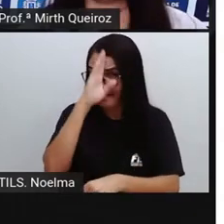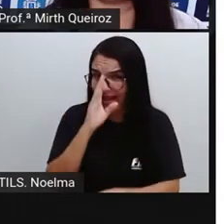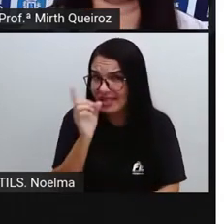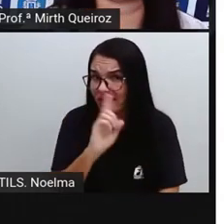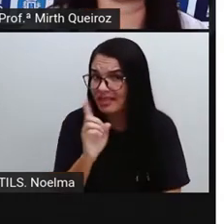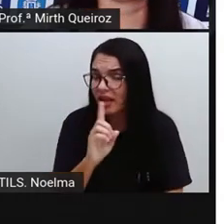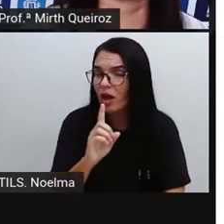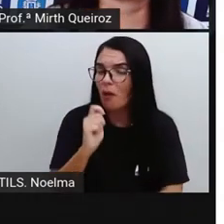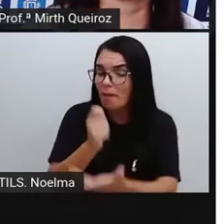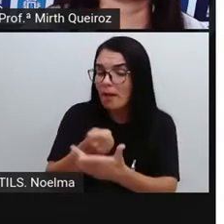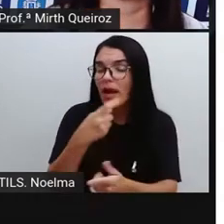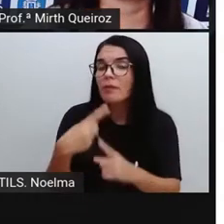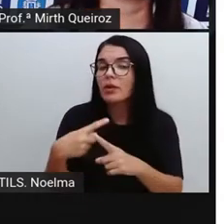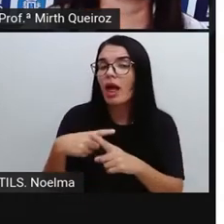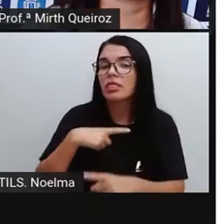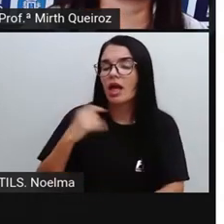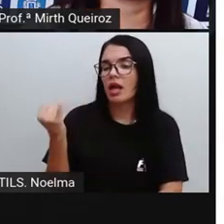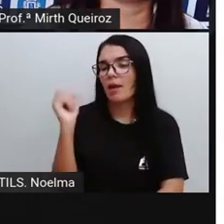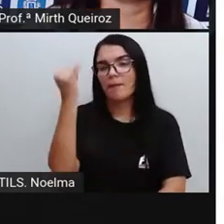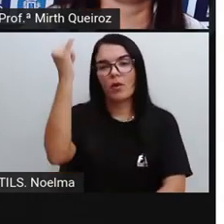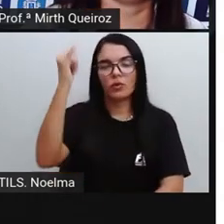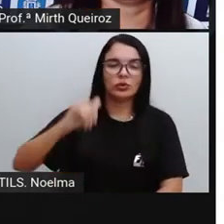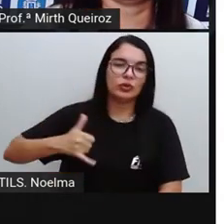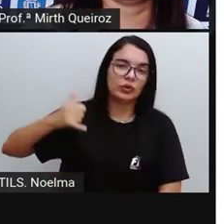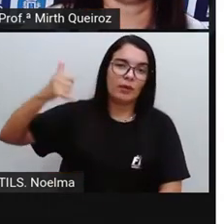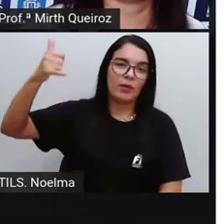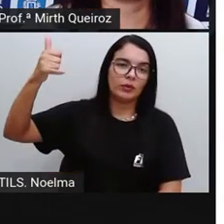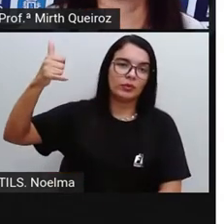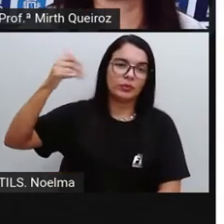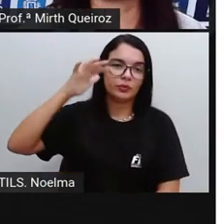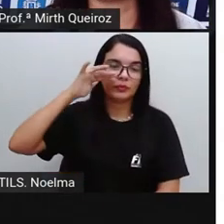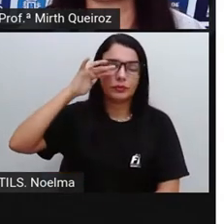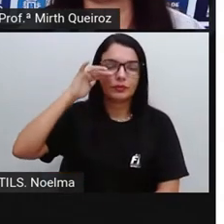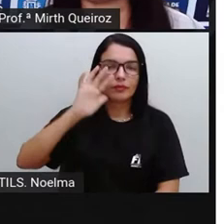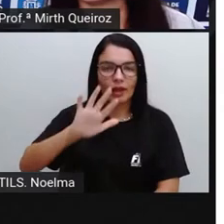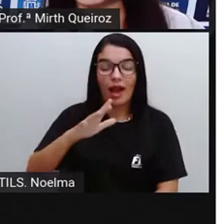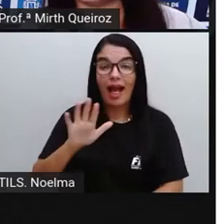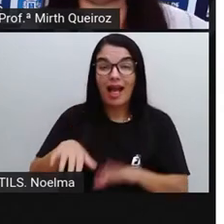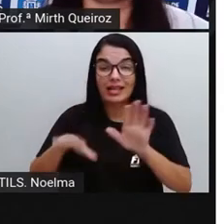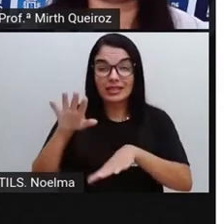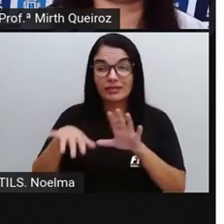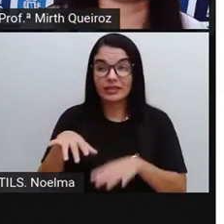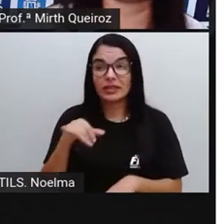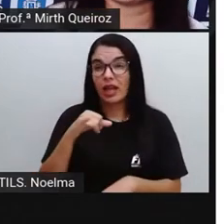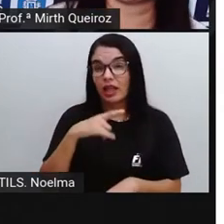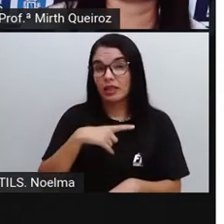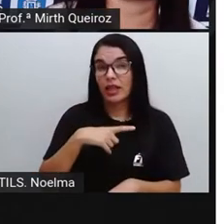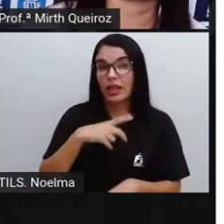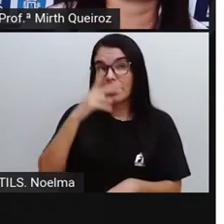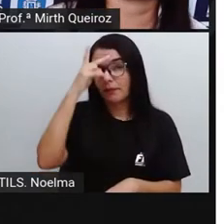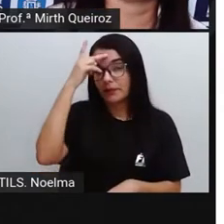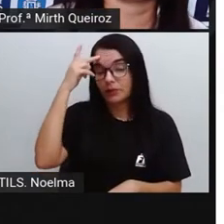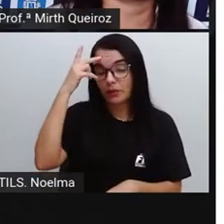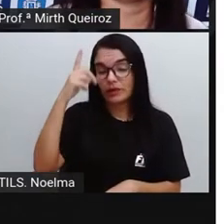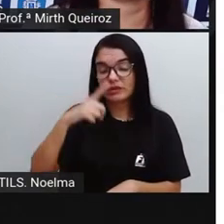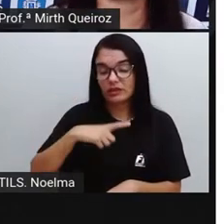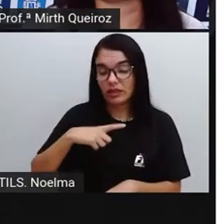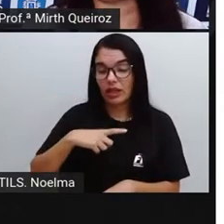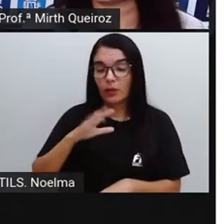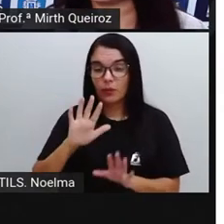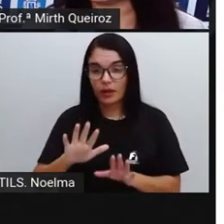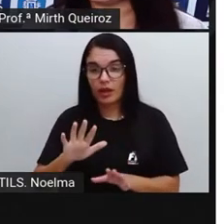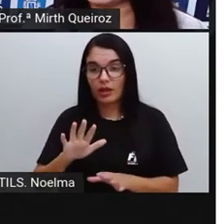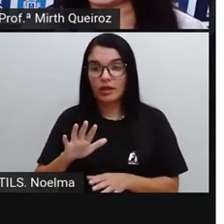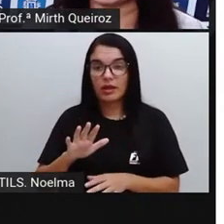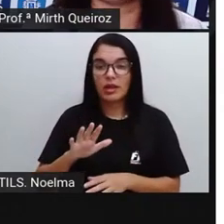Muita gente, quando passa por uma situação difícil Que compromete a sua saúde Compromete a sua educação, por exemplo Não